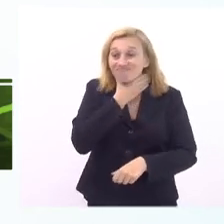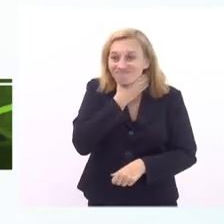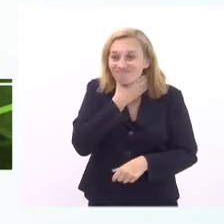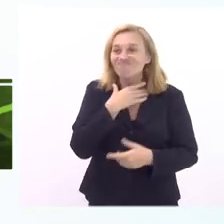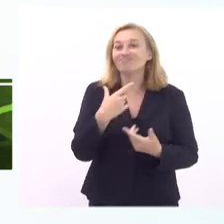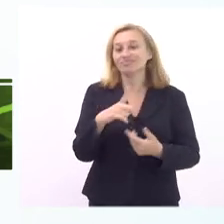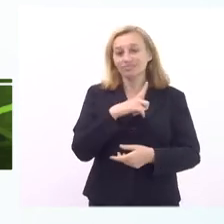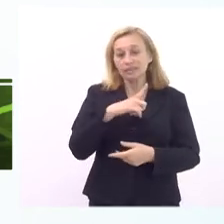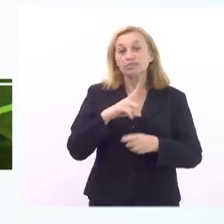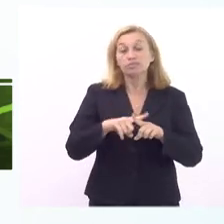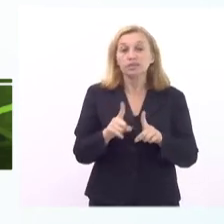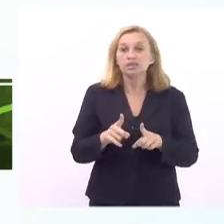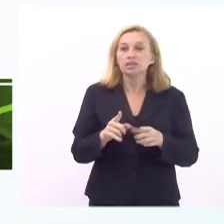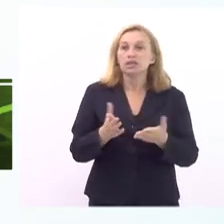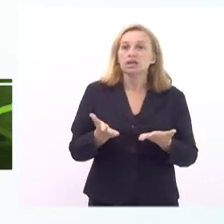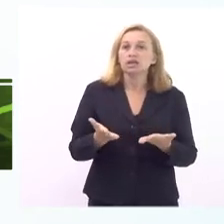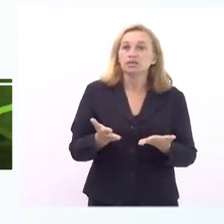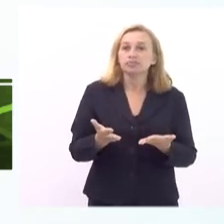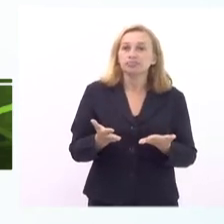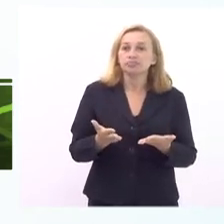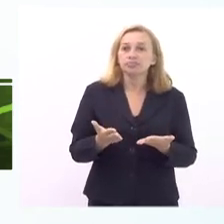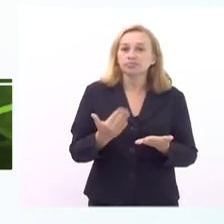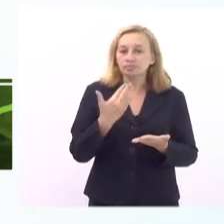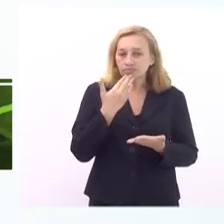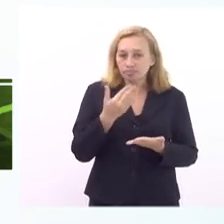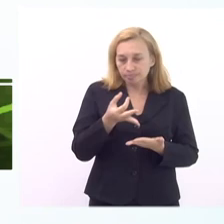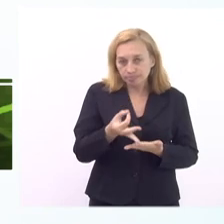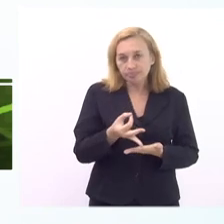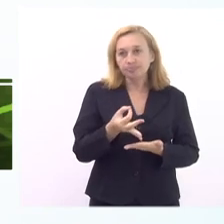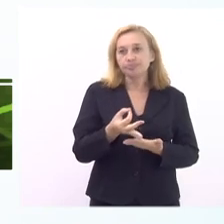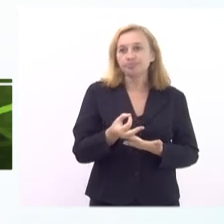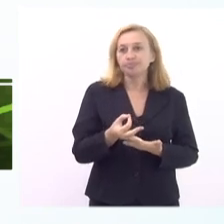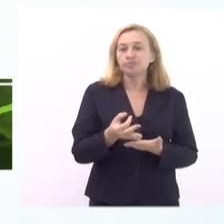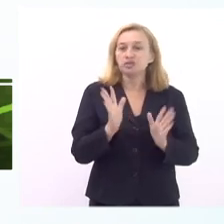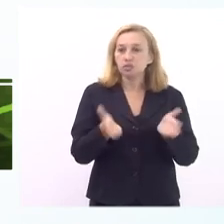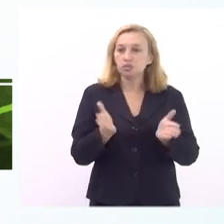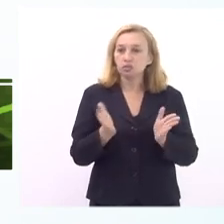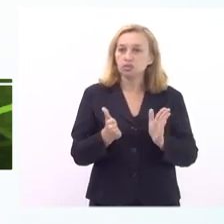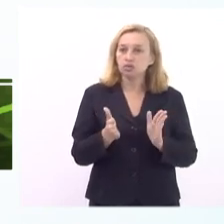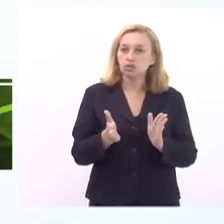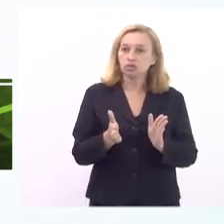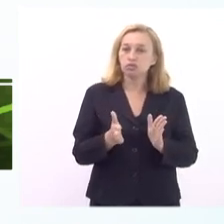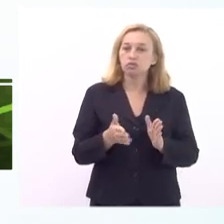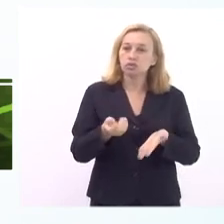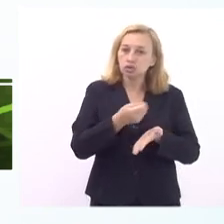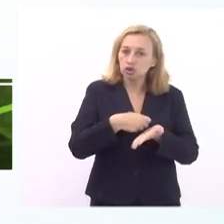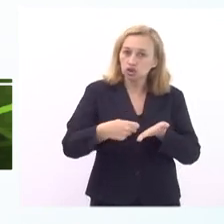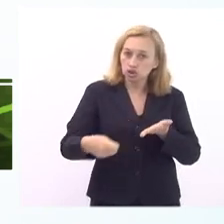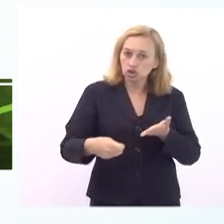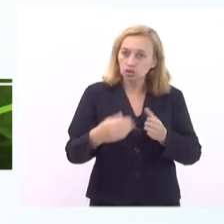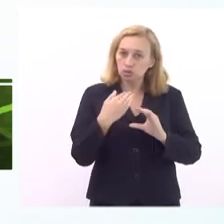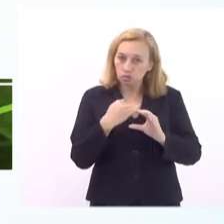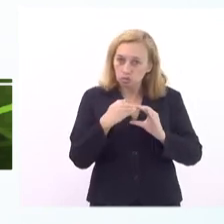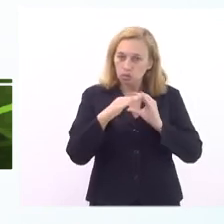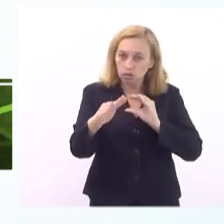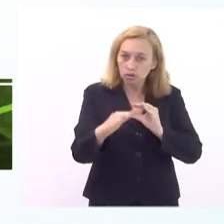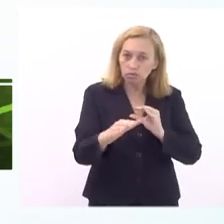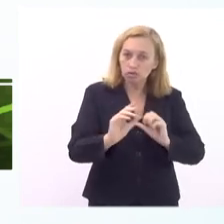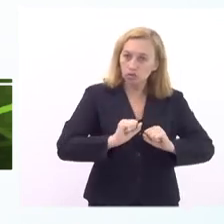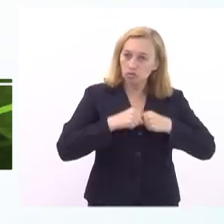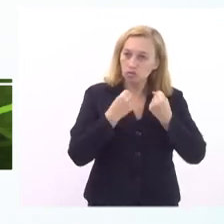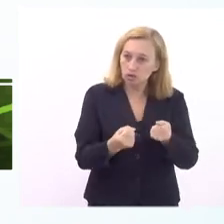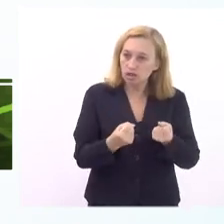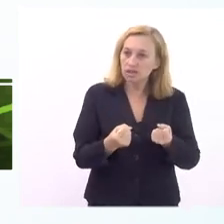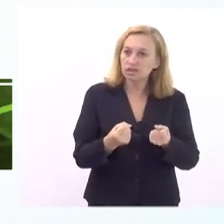enfrenta então a gente faz essa sugestão vamos fazer inclusive hoje ainda por escrito para reforçar para